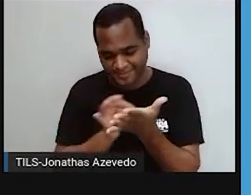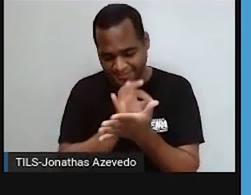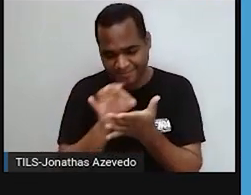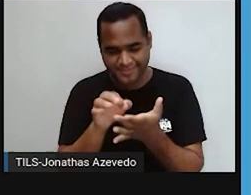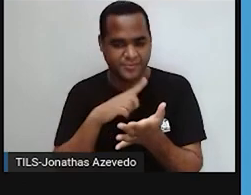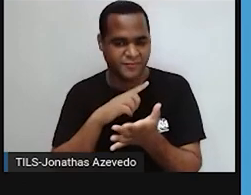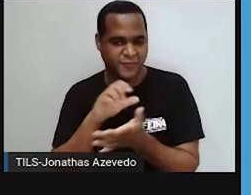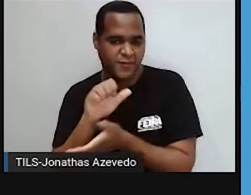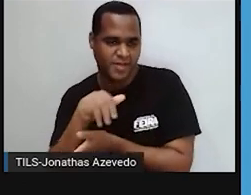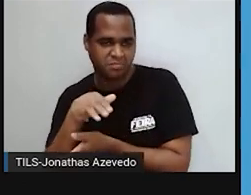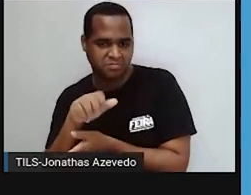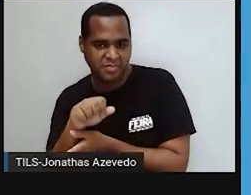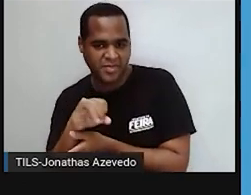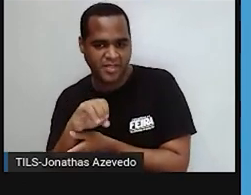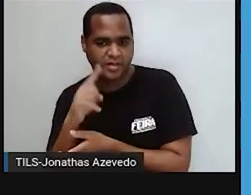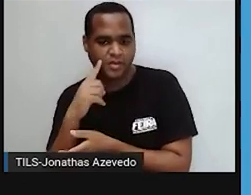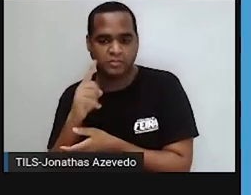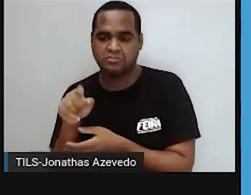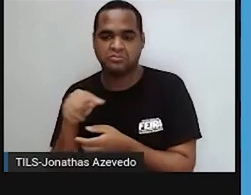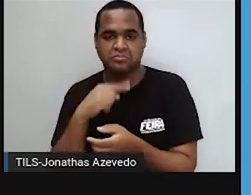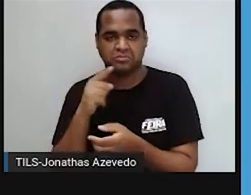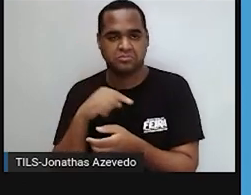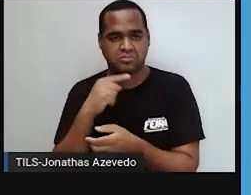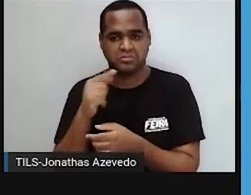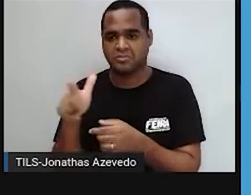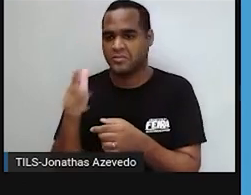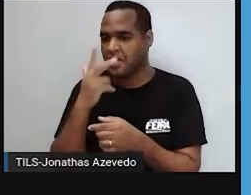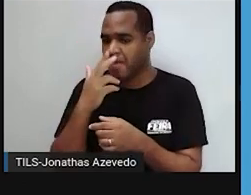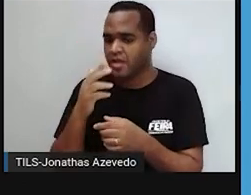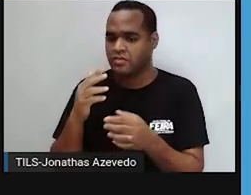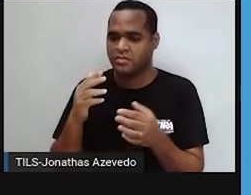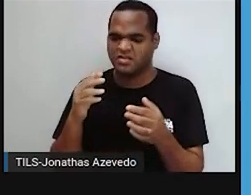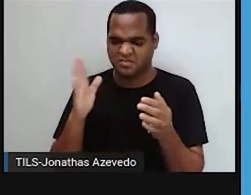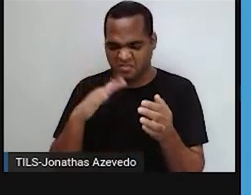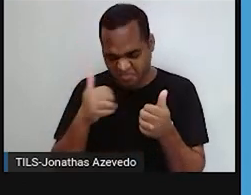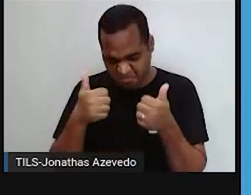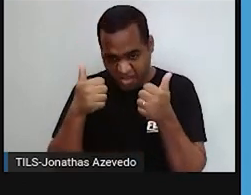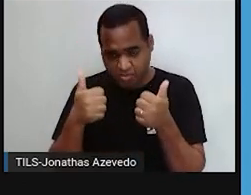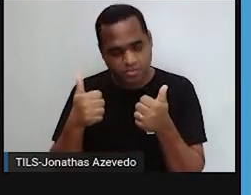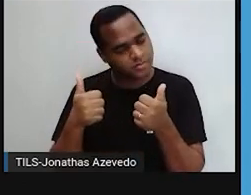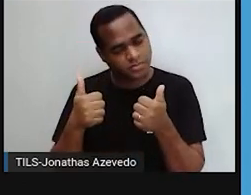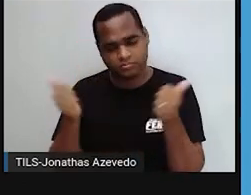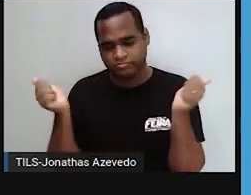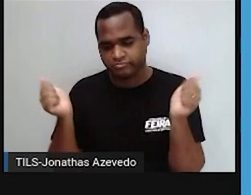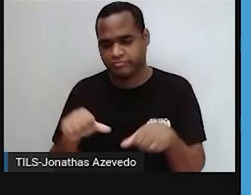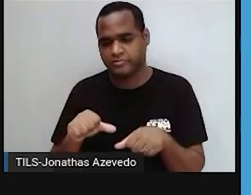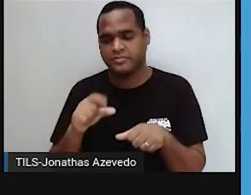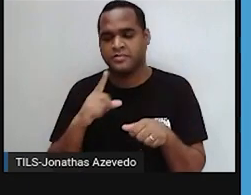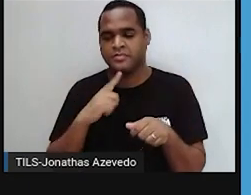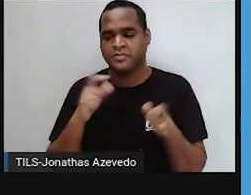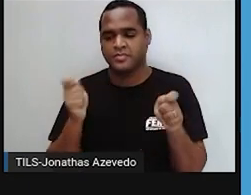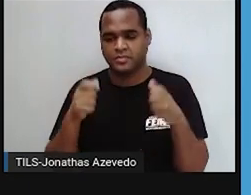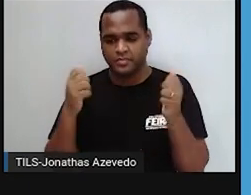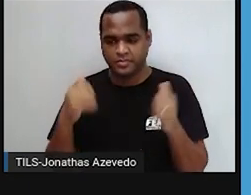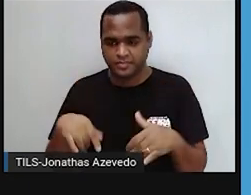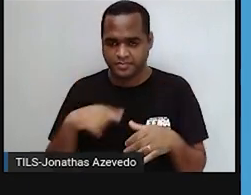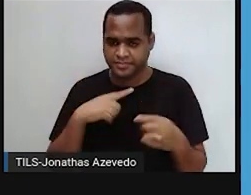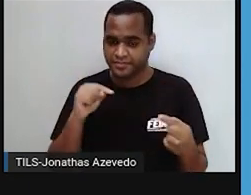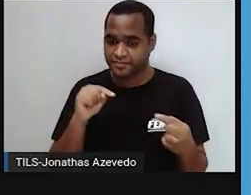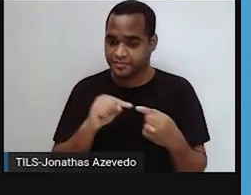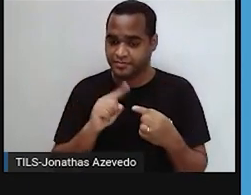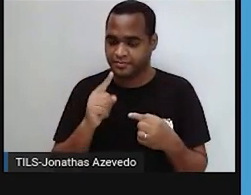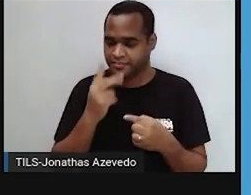já estão, não estão mais cumprindo a sua função, estão fazendo mal para aquela célula. Então ele vai lá e faz o processo de